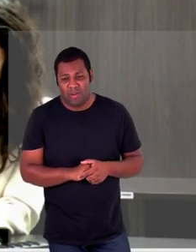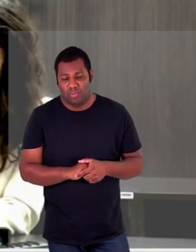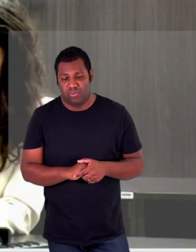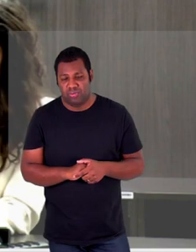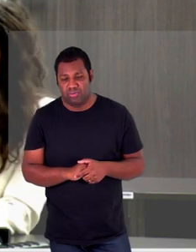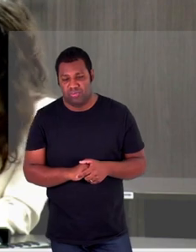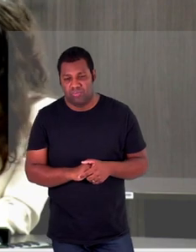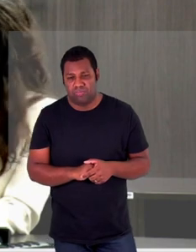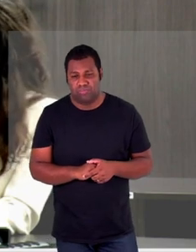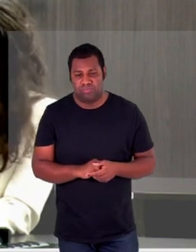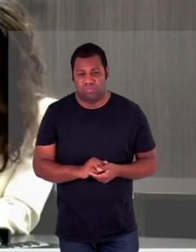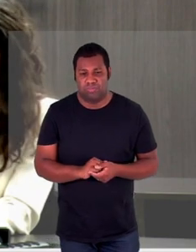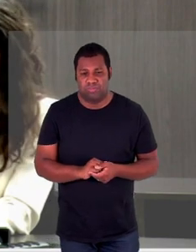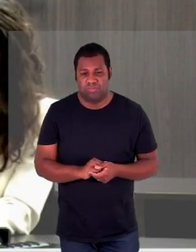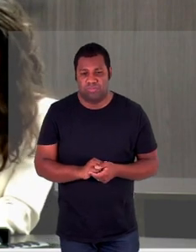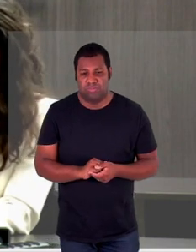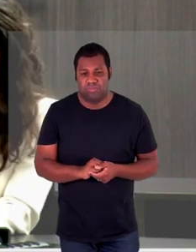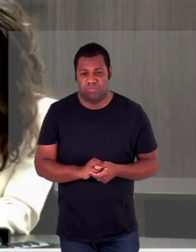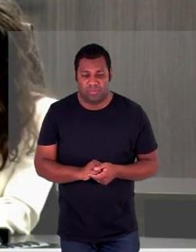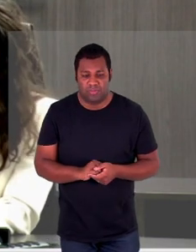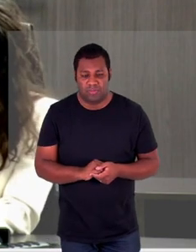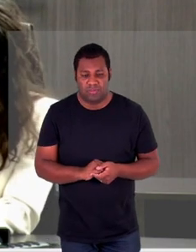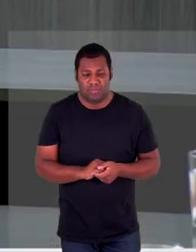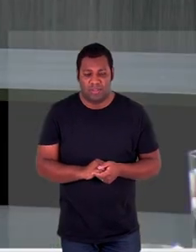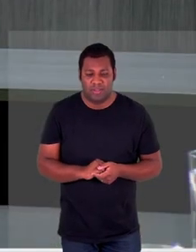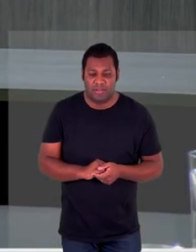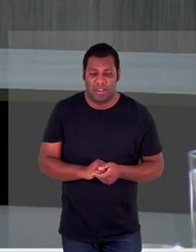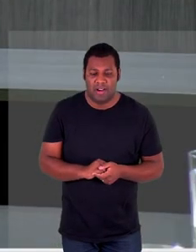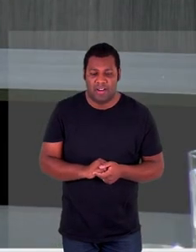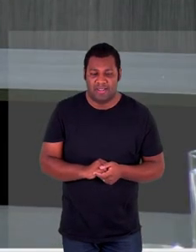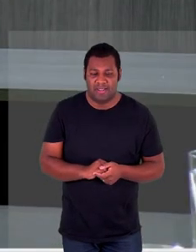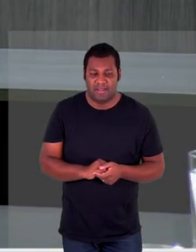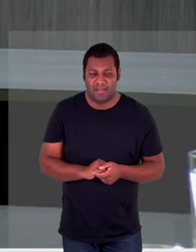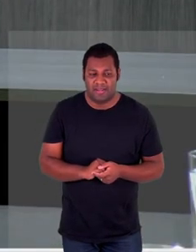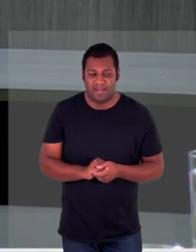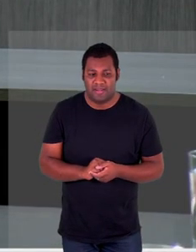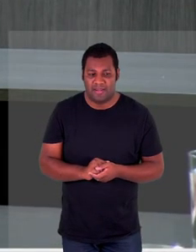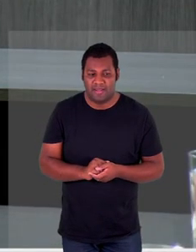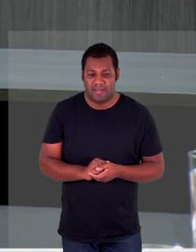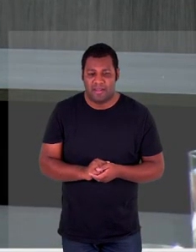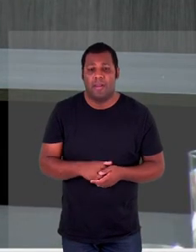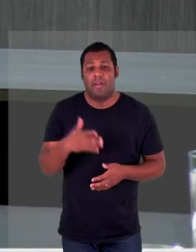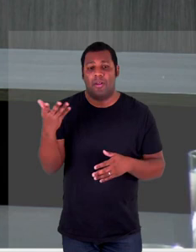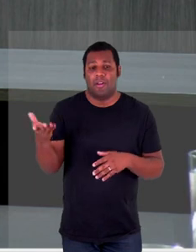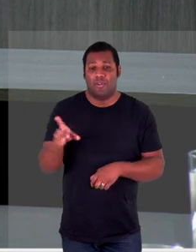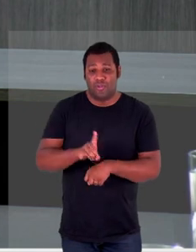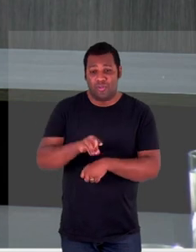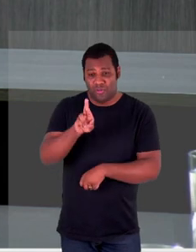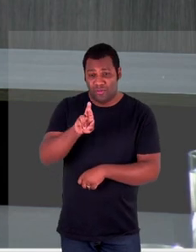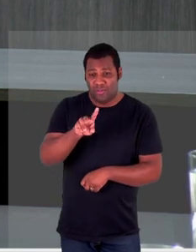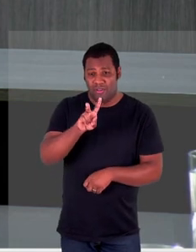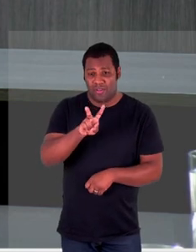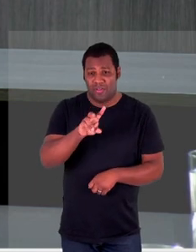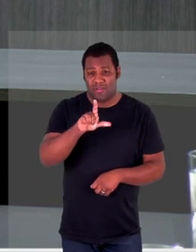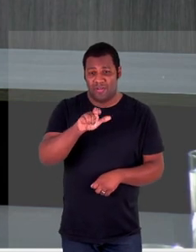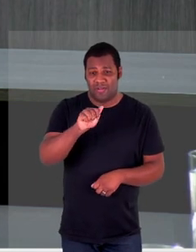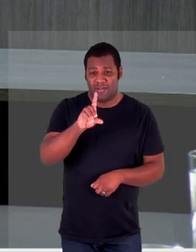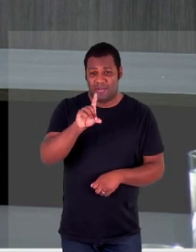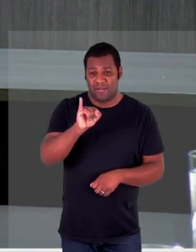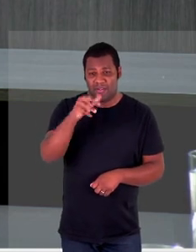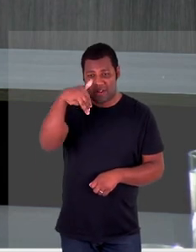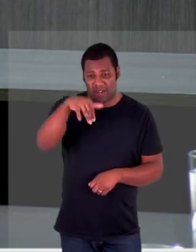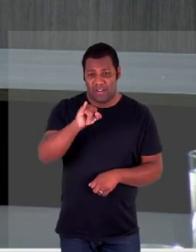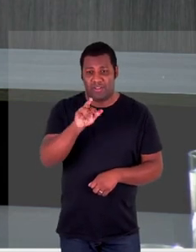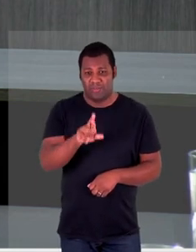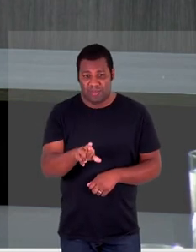Bom, eu vou apresentar o doutor Vladimir Coelho. Ele é advogado, membro da Comissão de Direito Internacional da